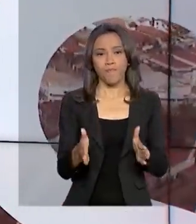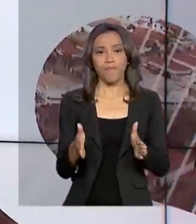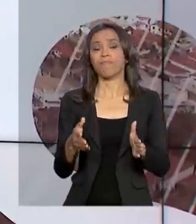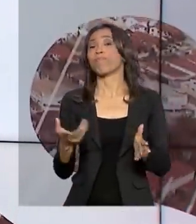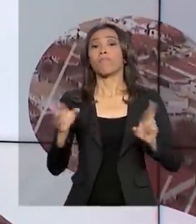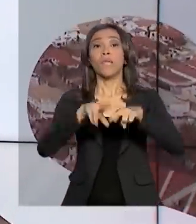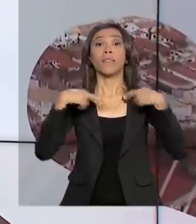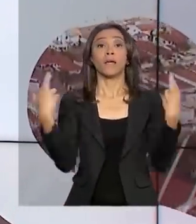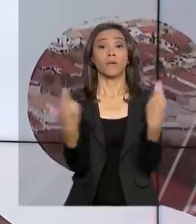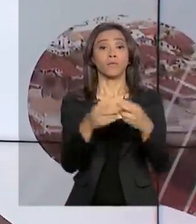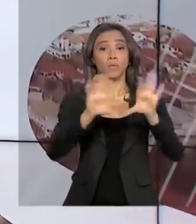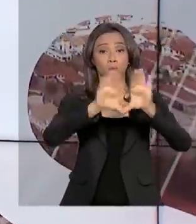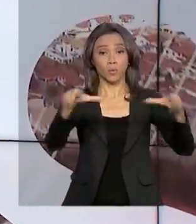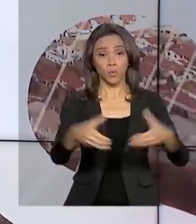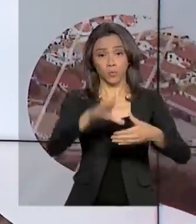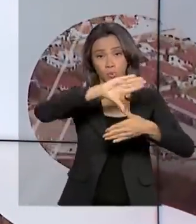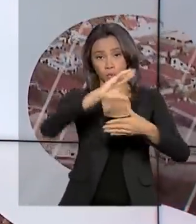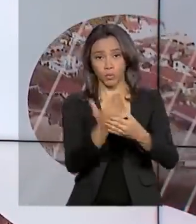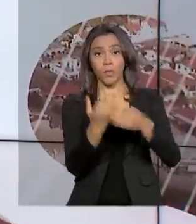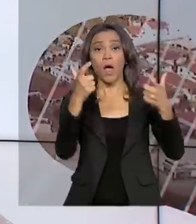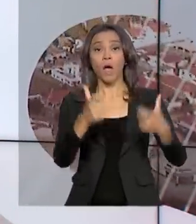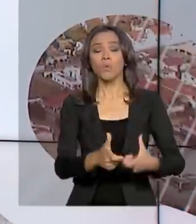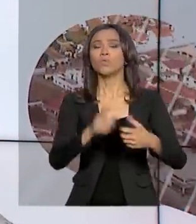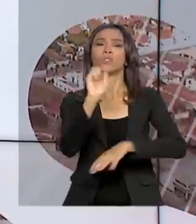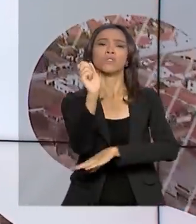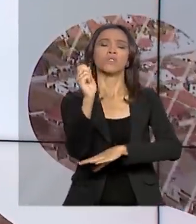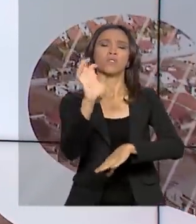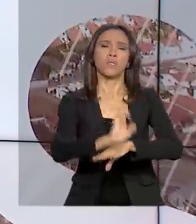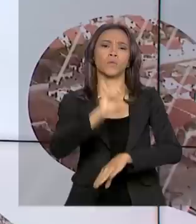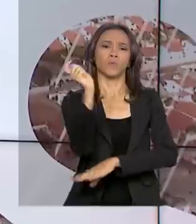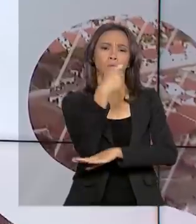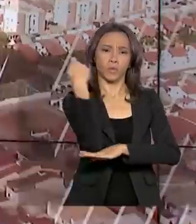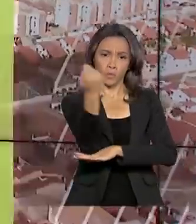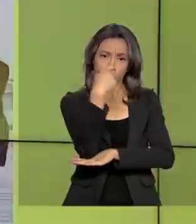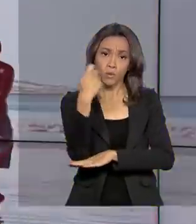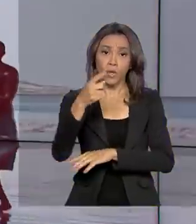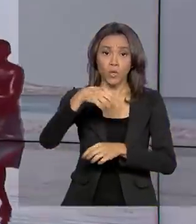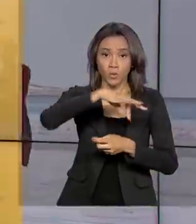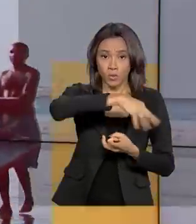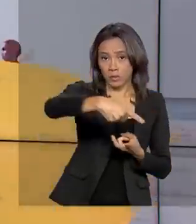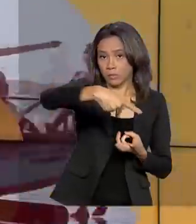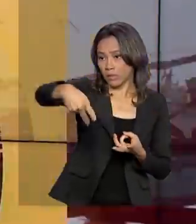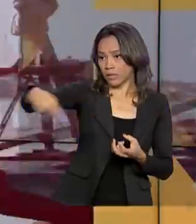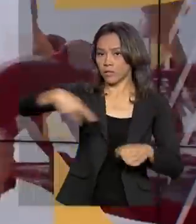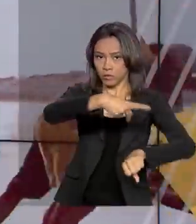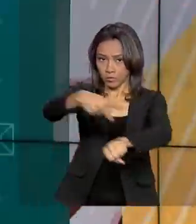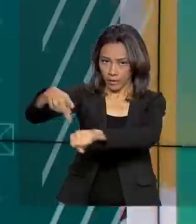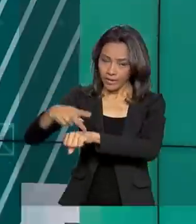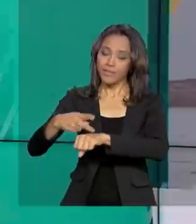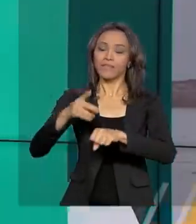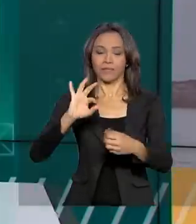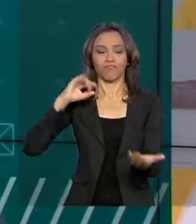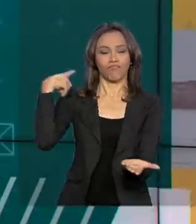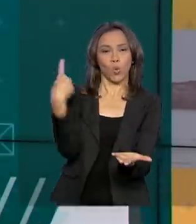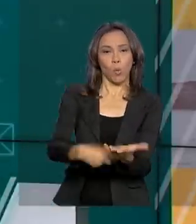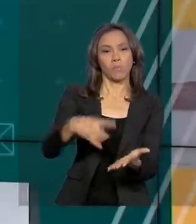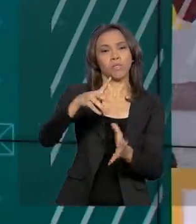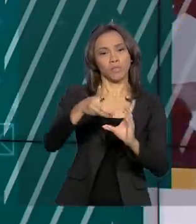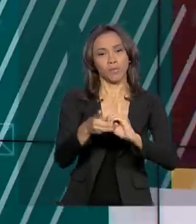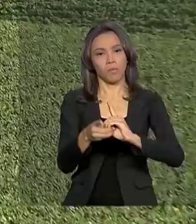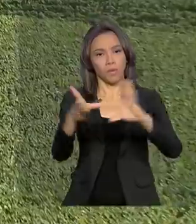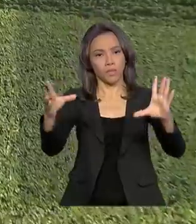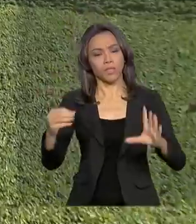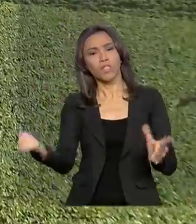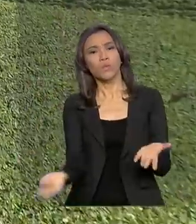reunião de cúpula do Mercosul, no Rio Grande do Sul, os presidentes reafirmaram um compromisso com a democracia e fecharam novos acordos.